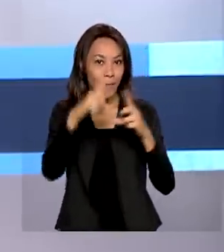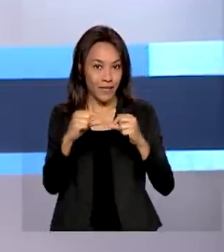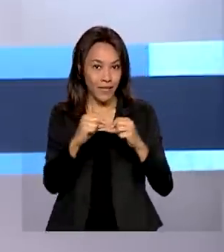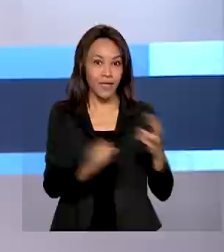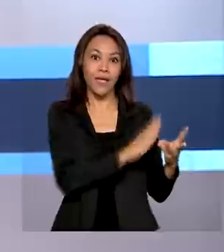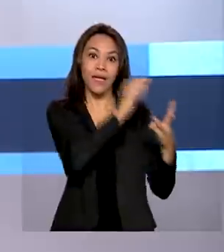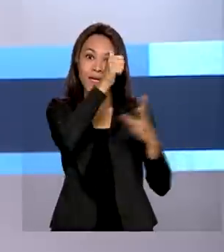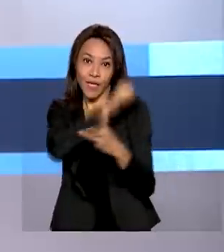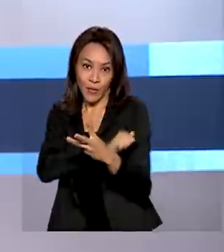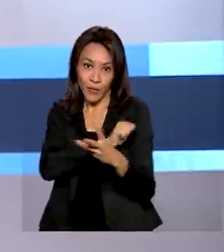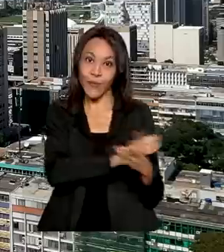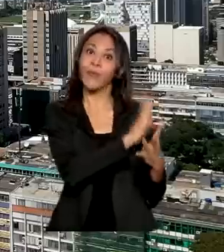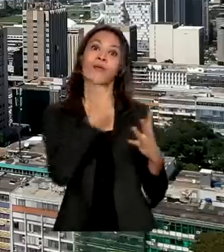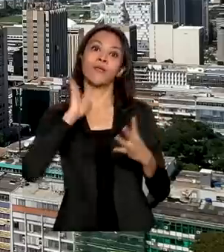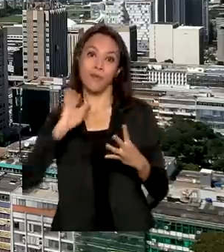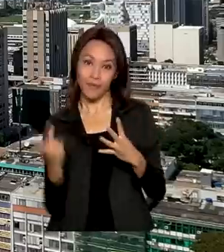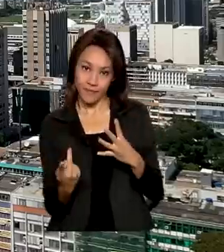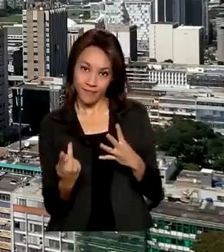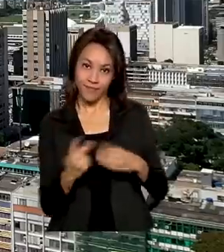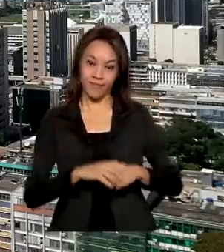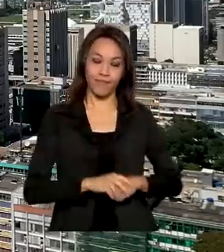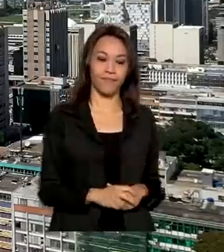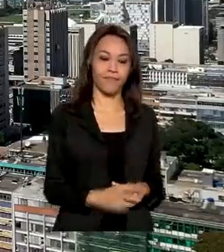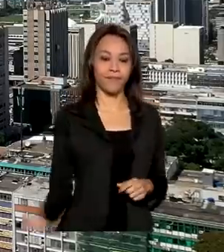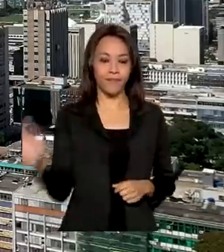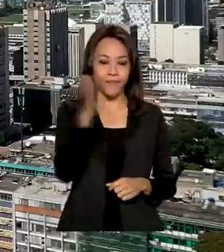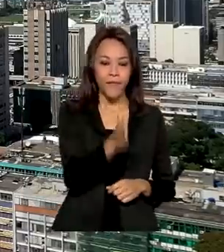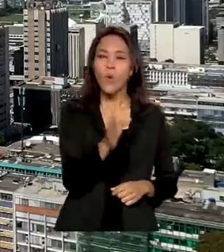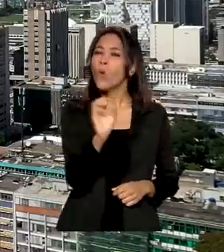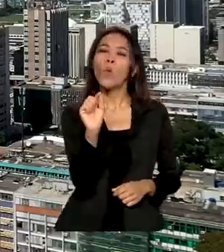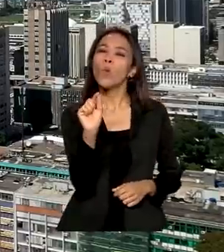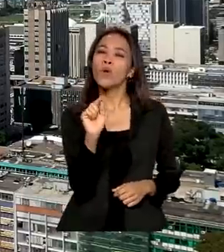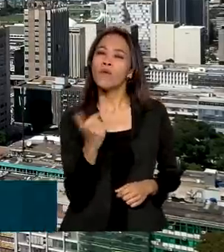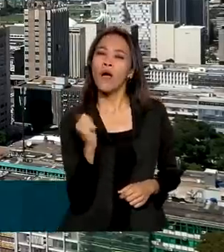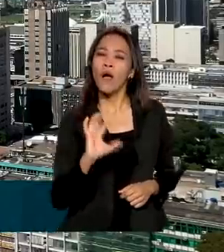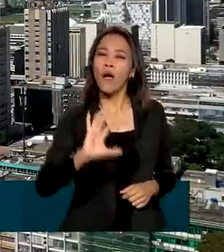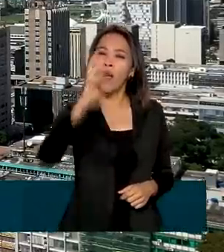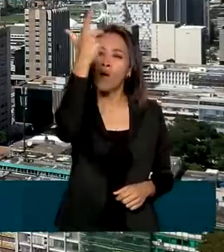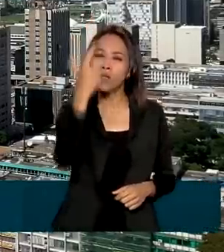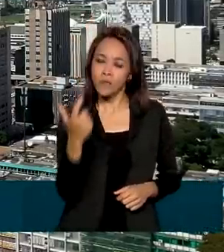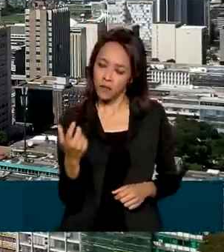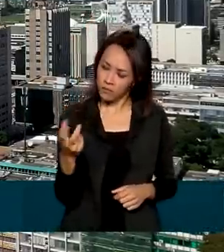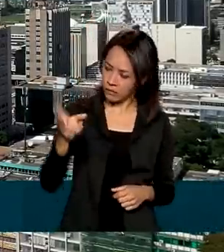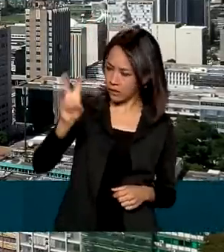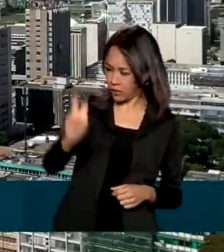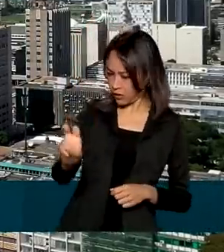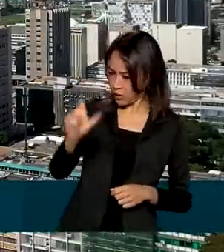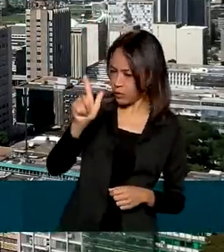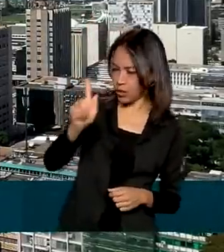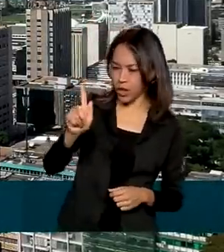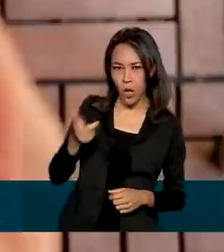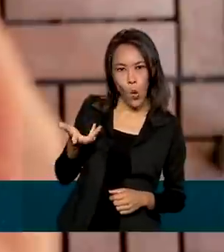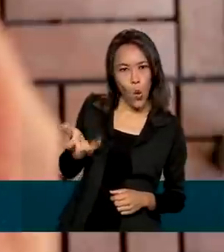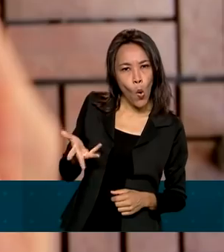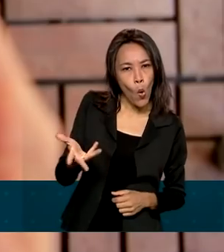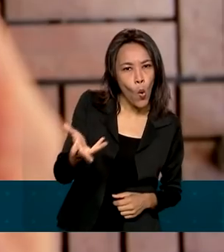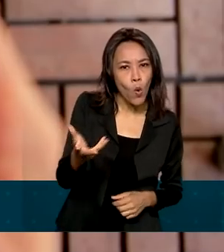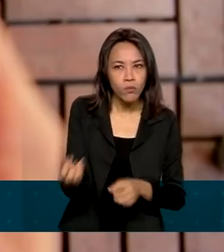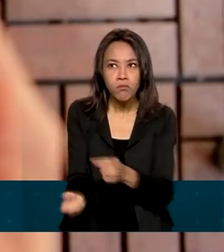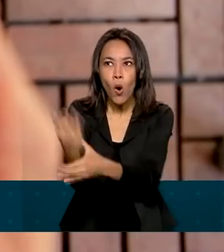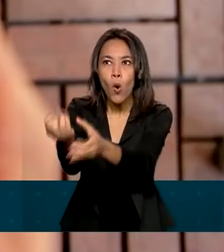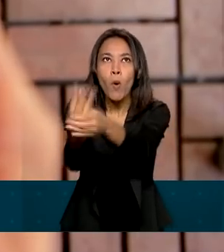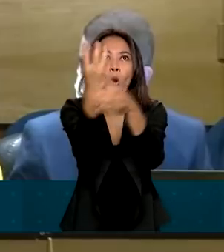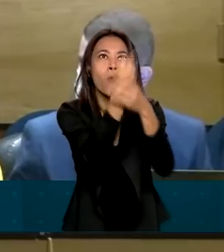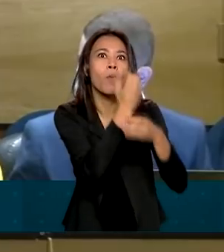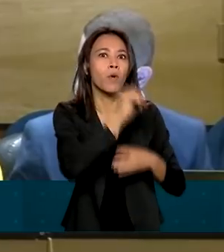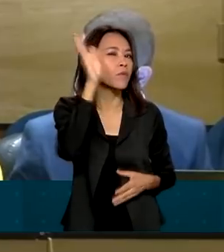Janeiro e Belo Horizonte. O que irá acontecer quando a internet de alta velocidade a 5G for implantada